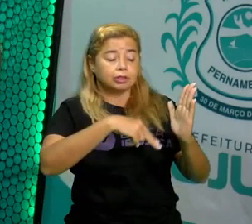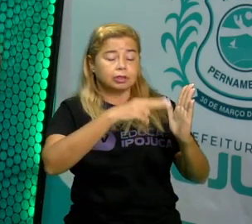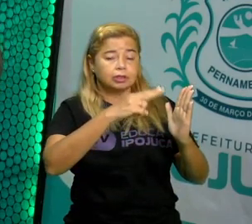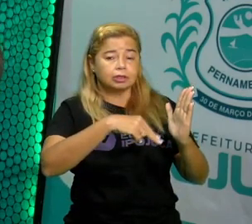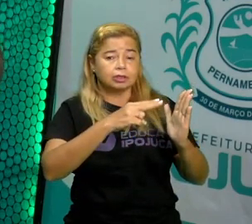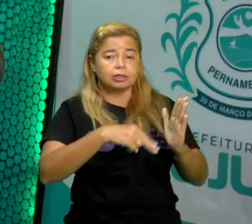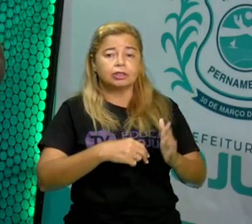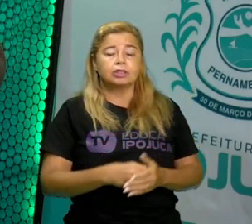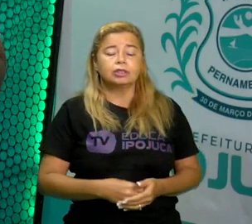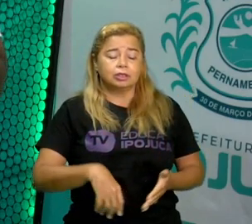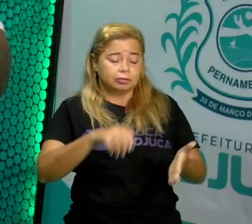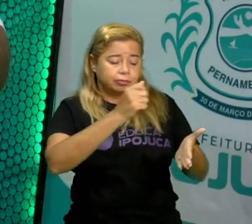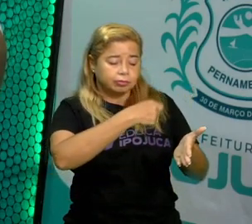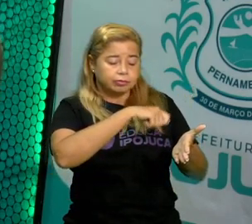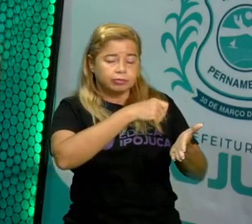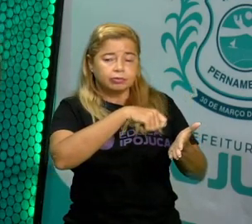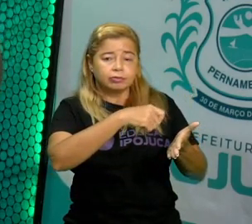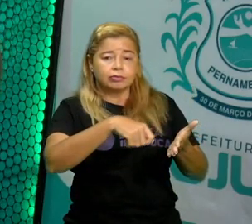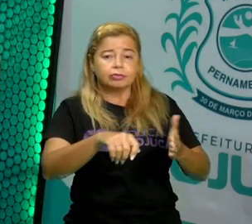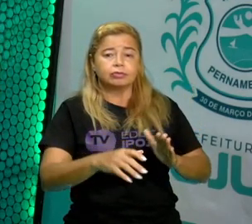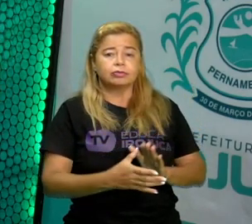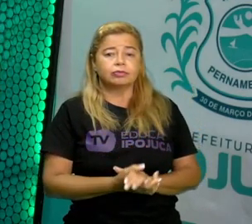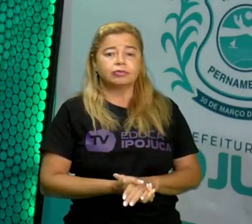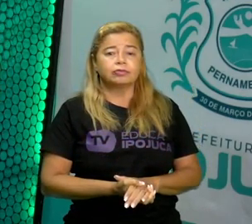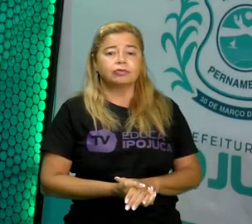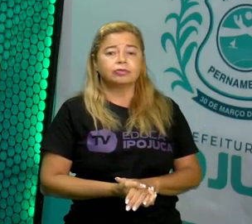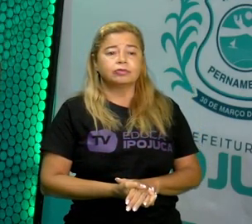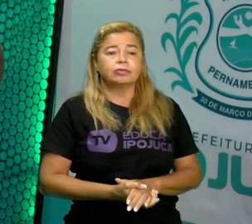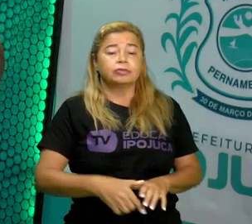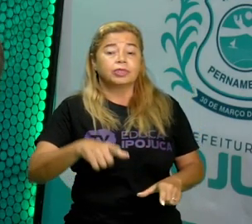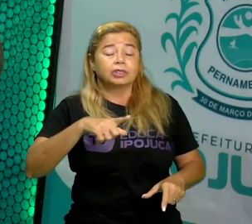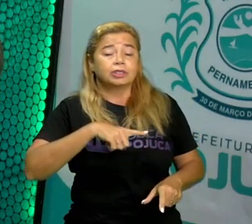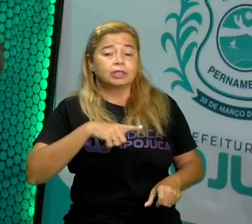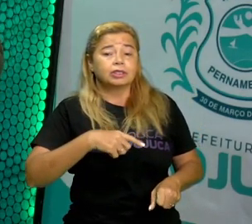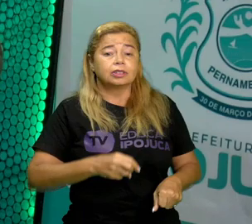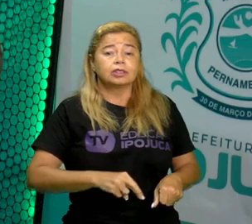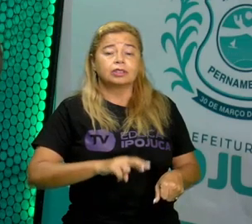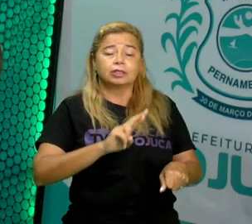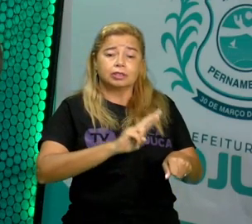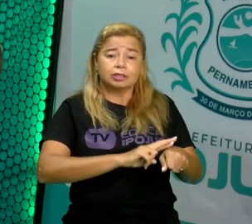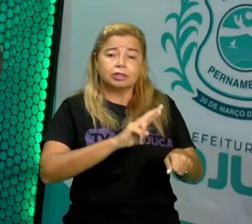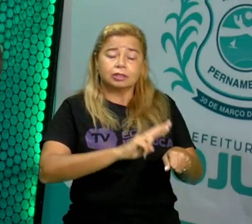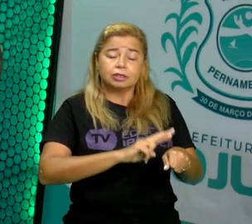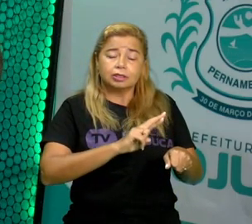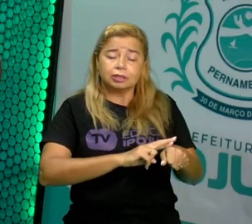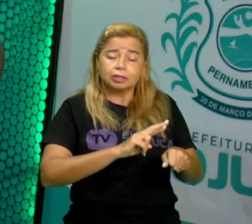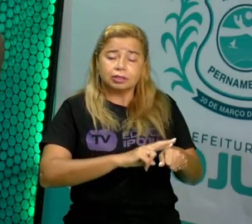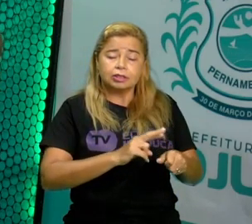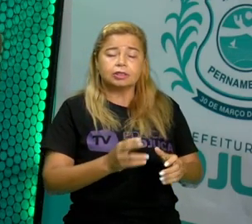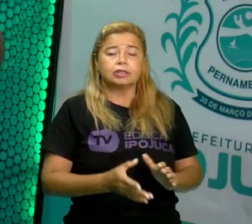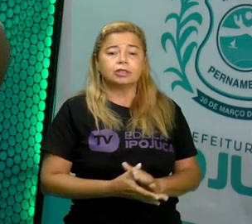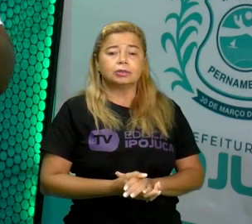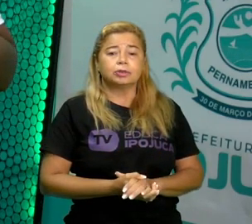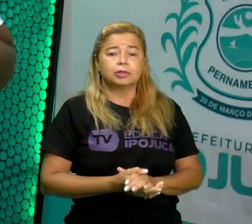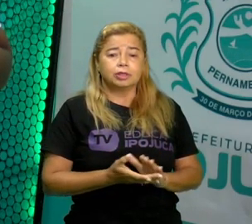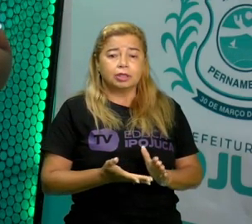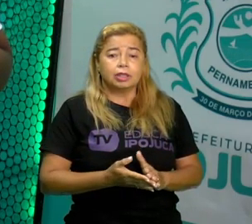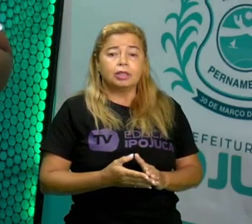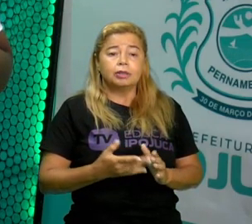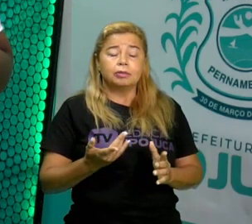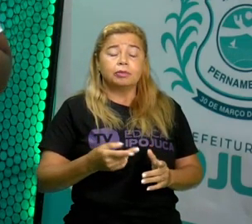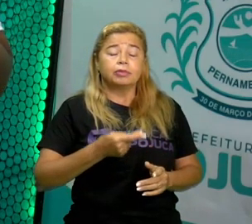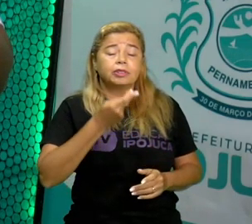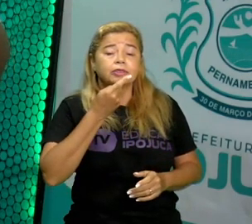aprender a escrever, para ter um ritmo, uma entonação melhor na hora da